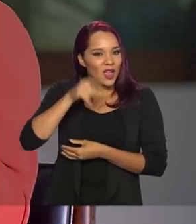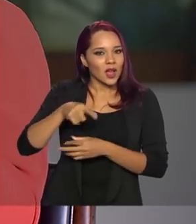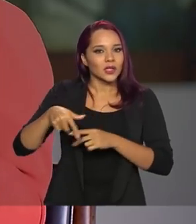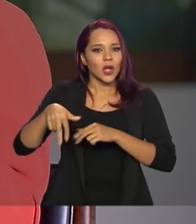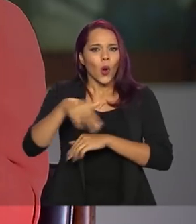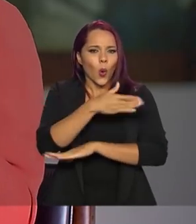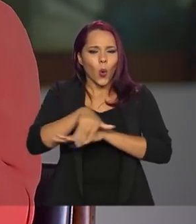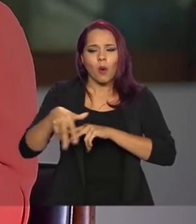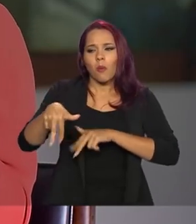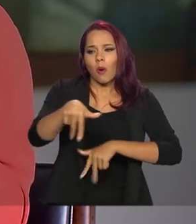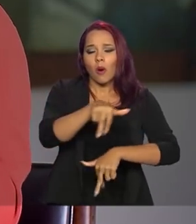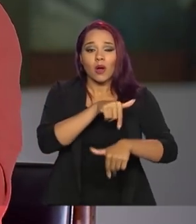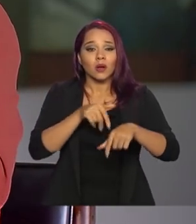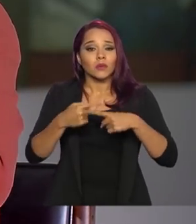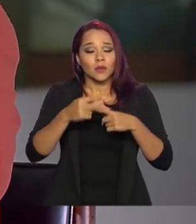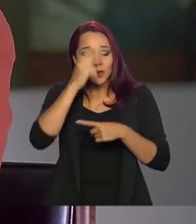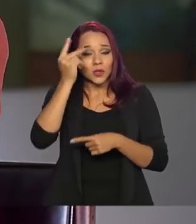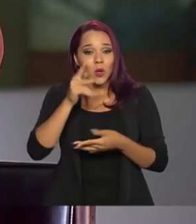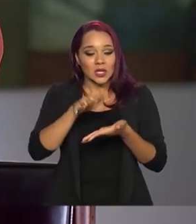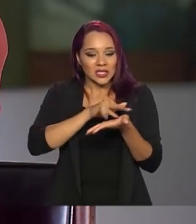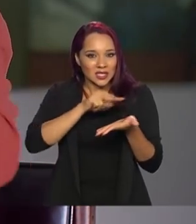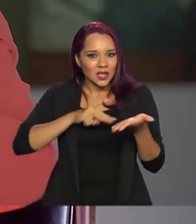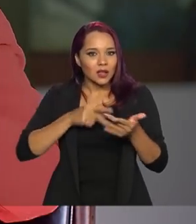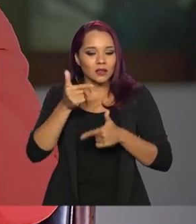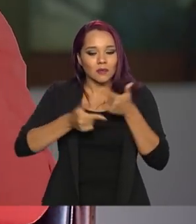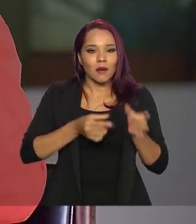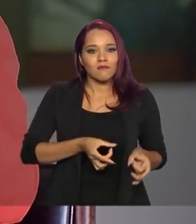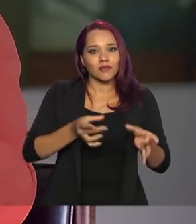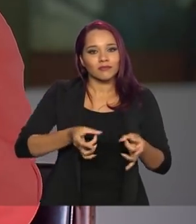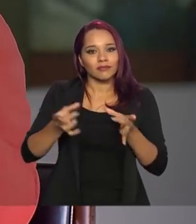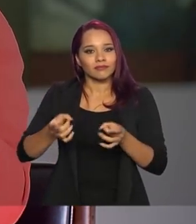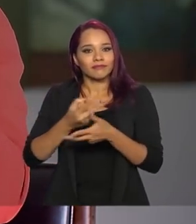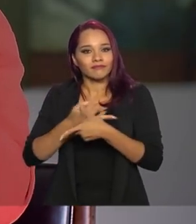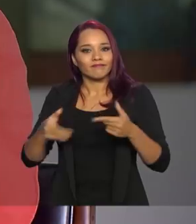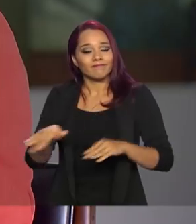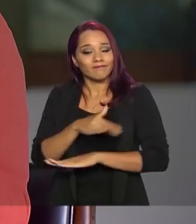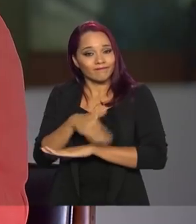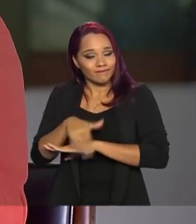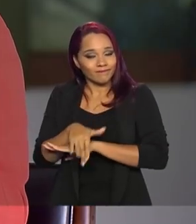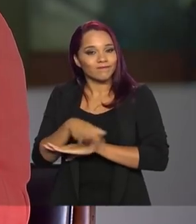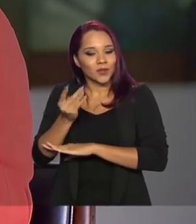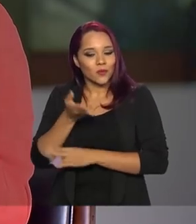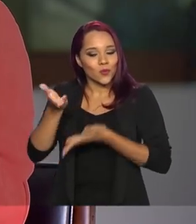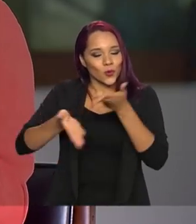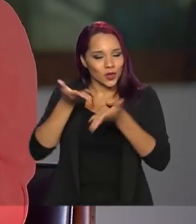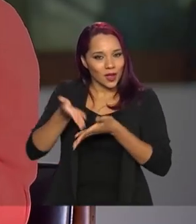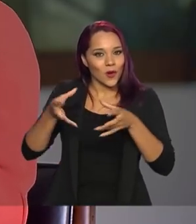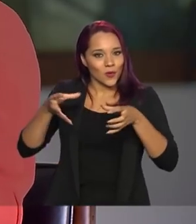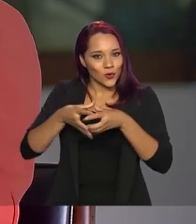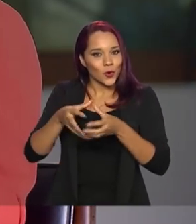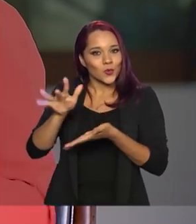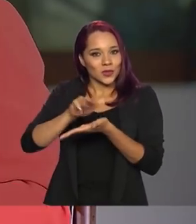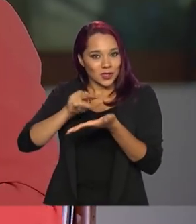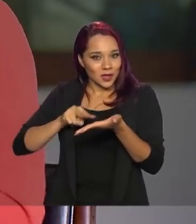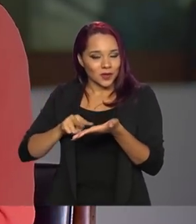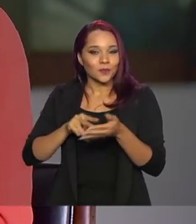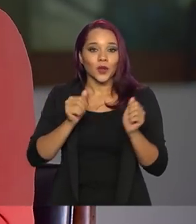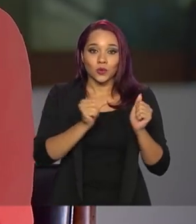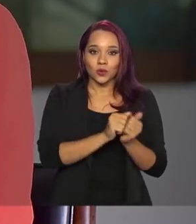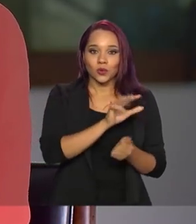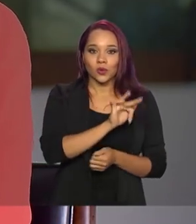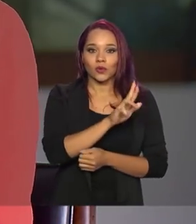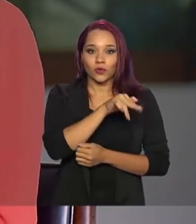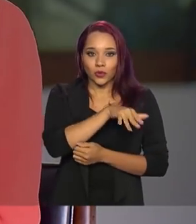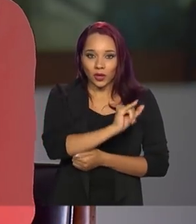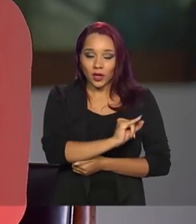circulando nas ruas, porque o cigano trabalha muito com a venda ambulante, tá? Então nós vamos cuidar dos ciganos. em parceria com a FUNAI já